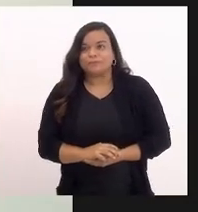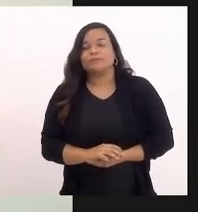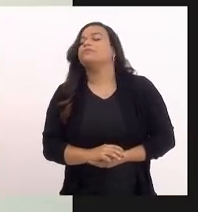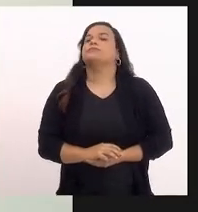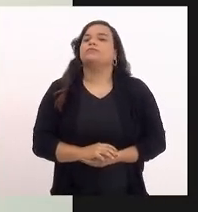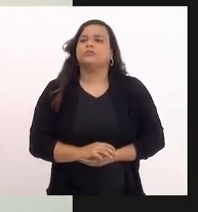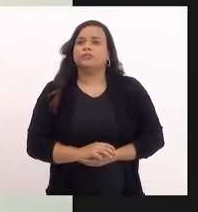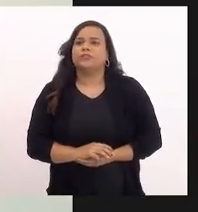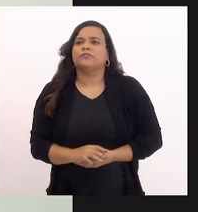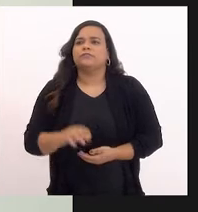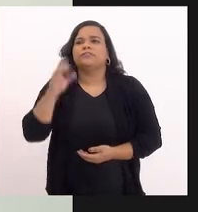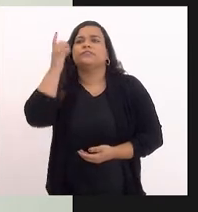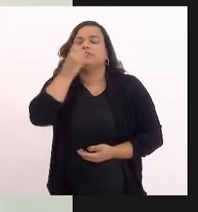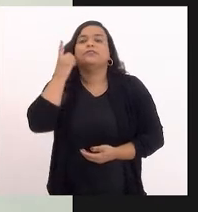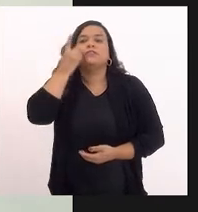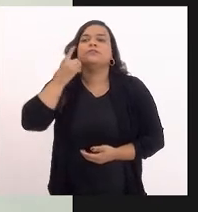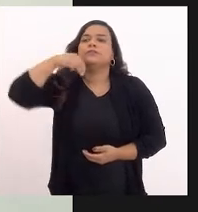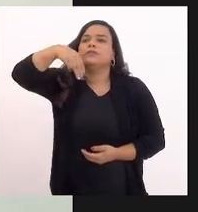Deputada Marta Rocha,